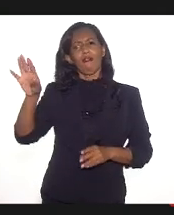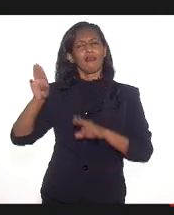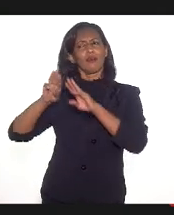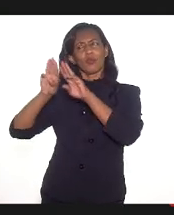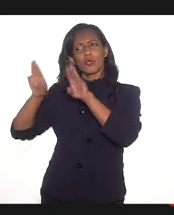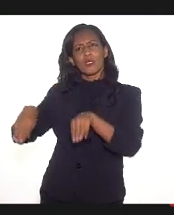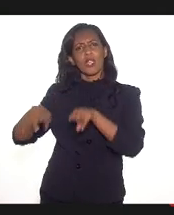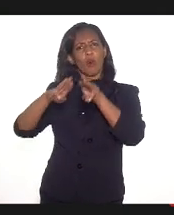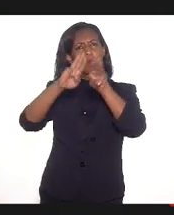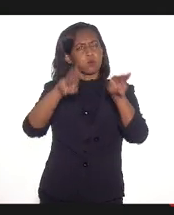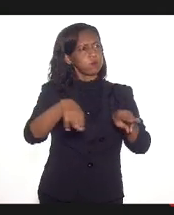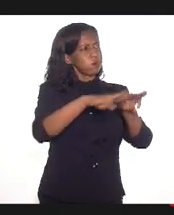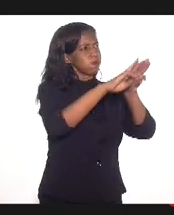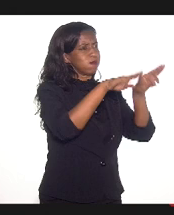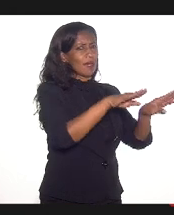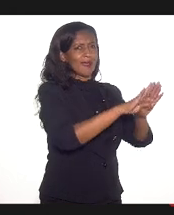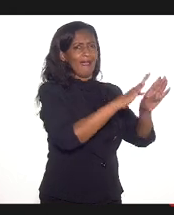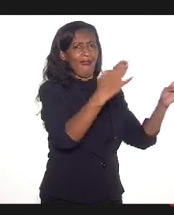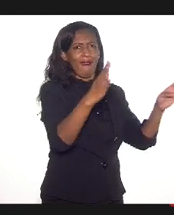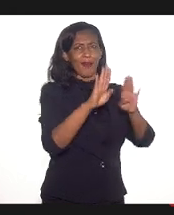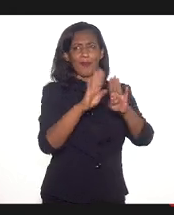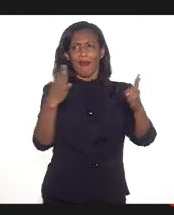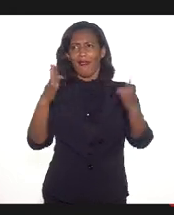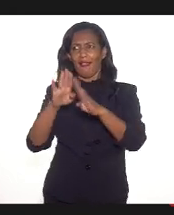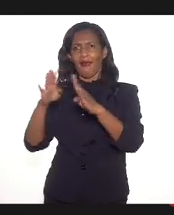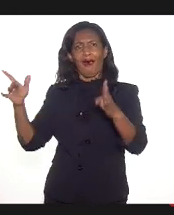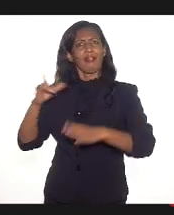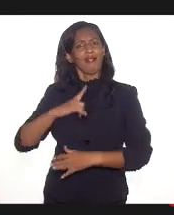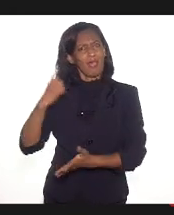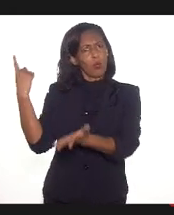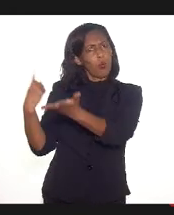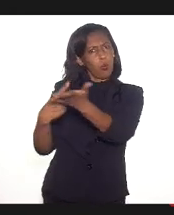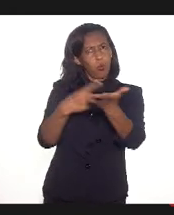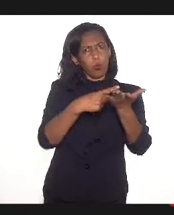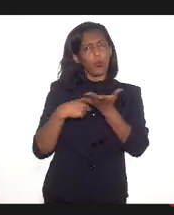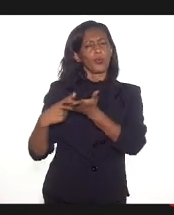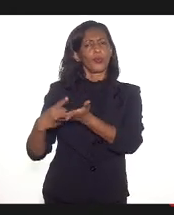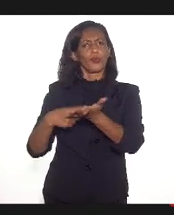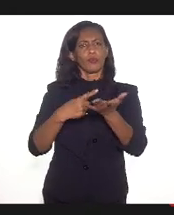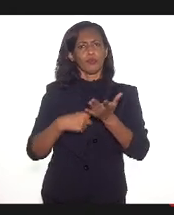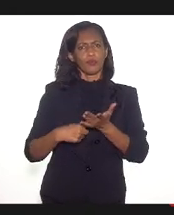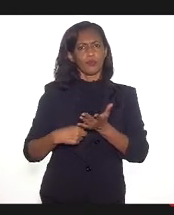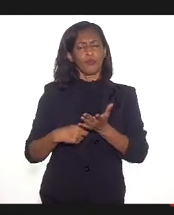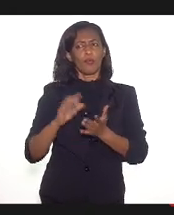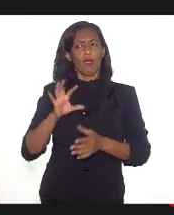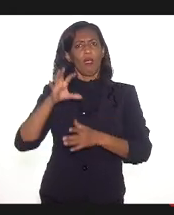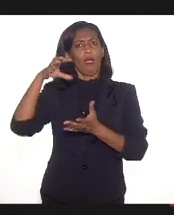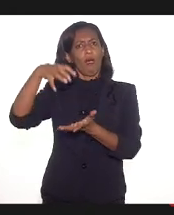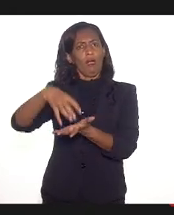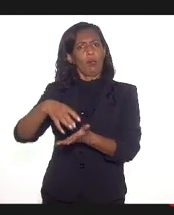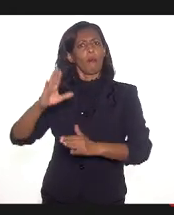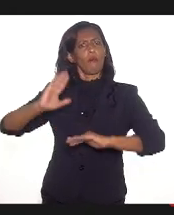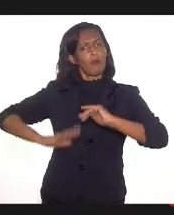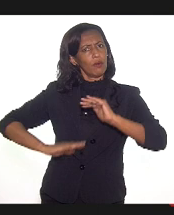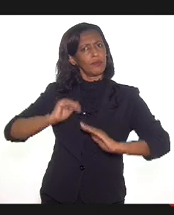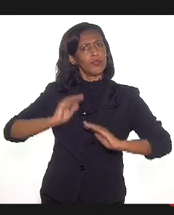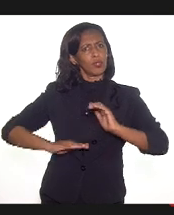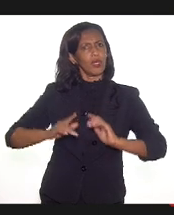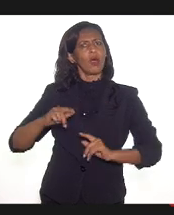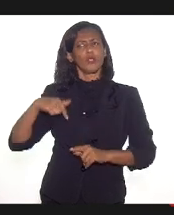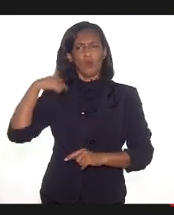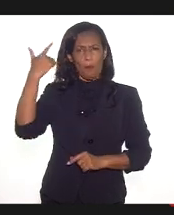que é aberto, nós ali temos também um comprometimento com a questão do campo profissional. São mais